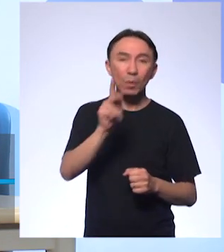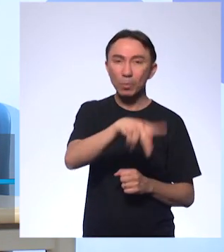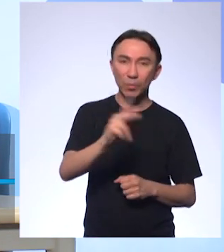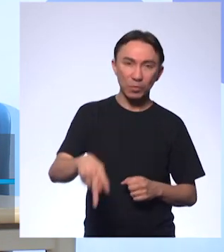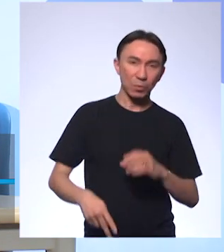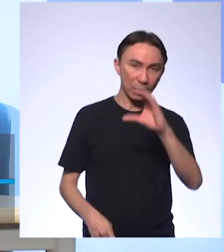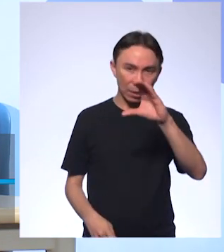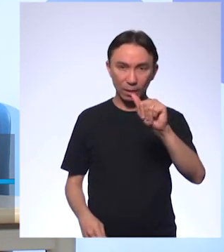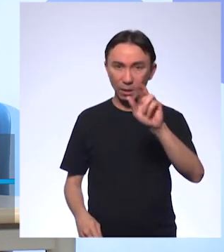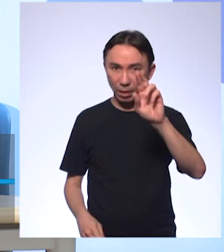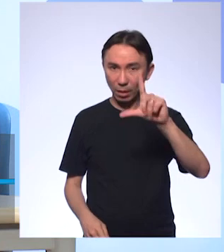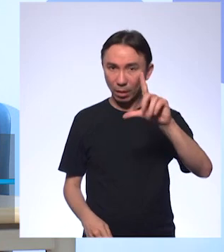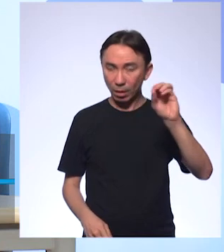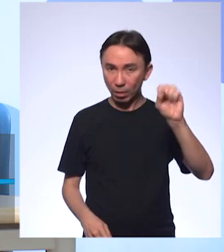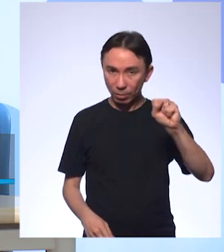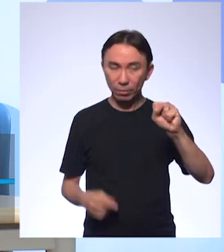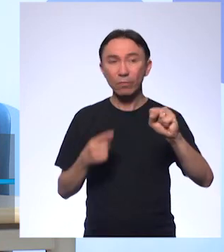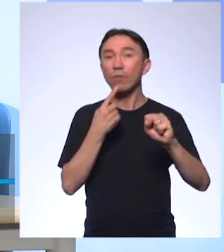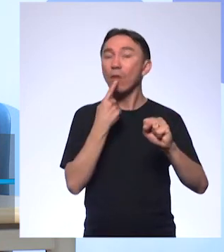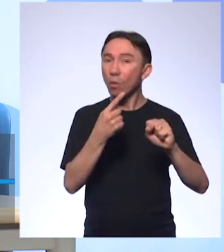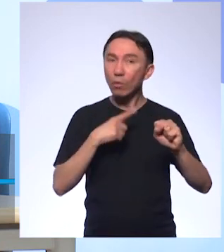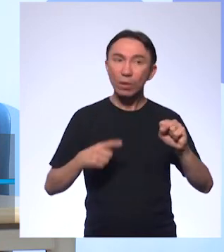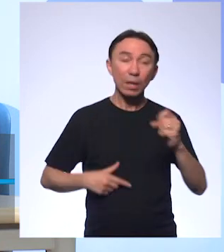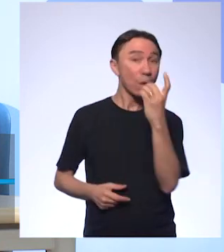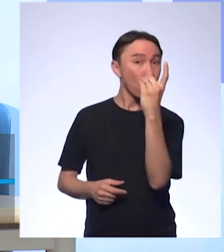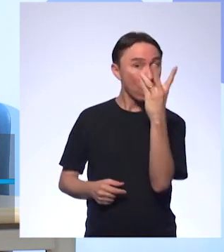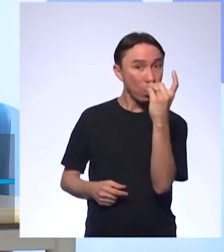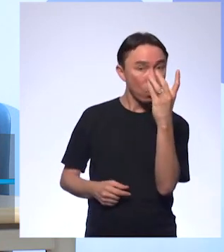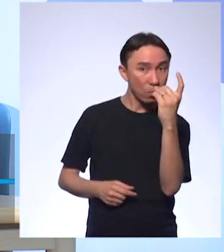Carlos cita aqui que subtrai os valores de 14.